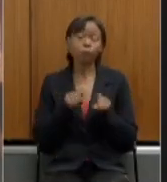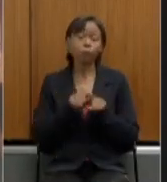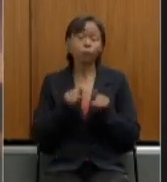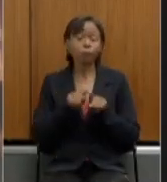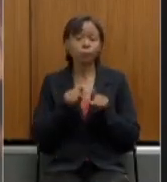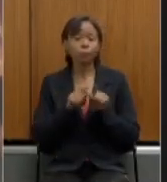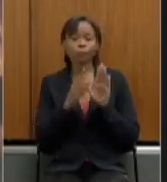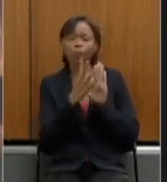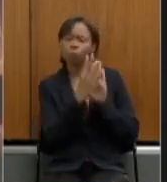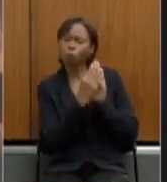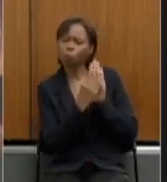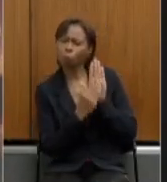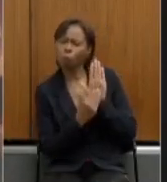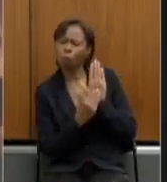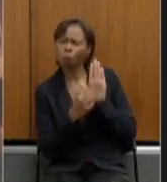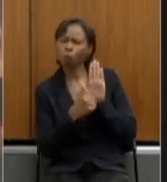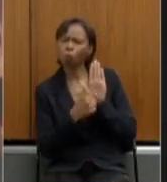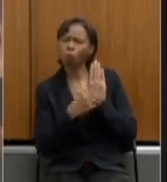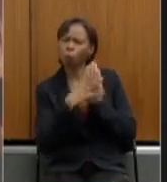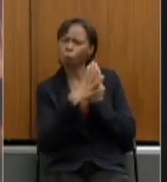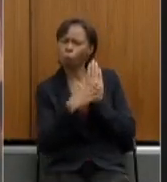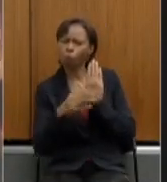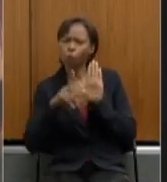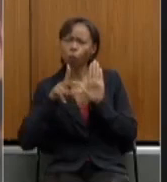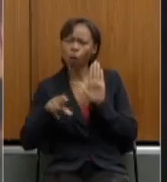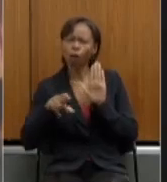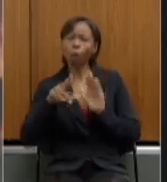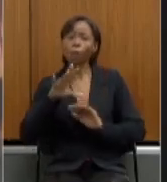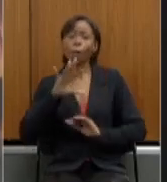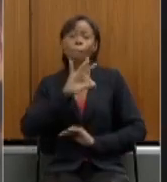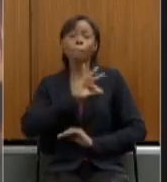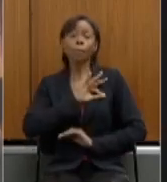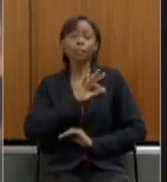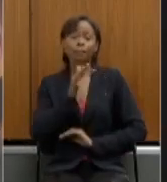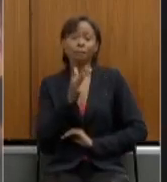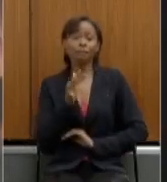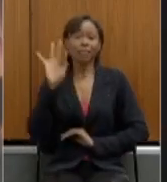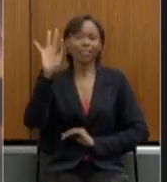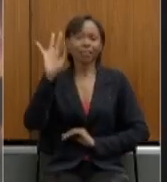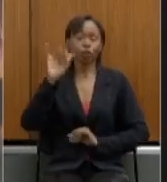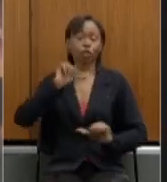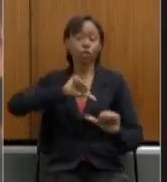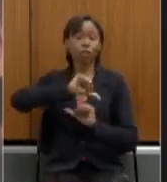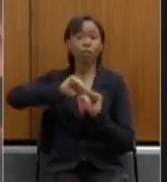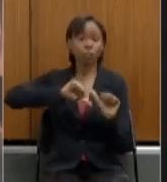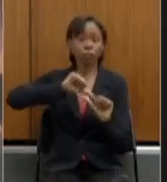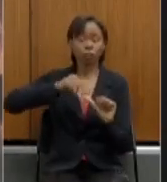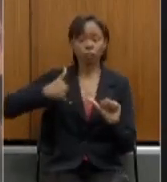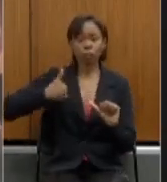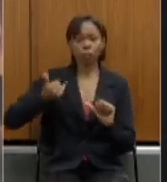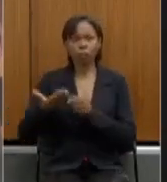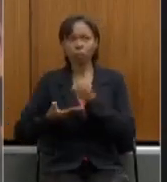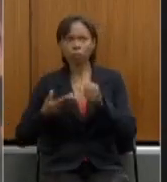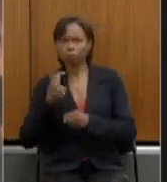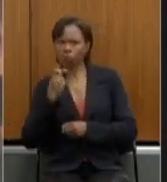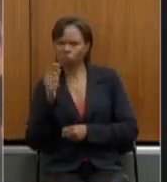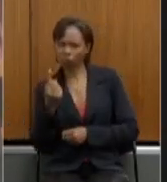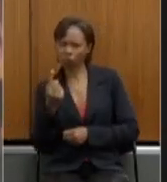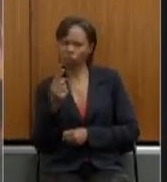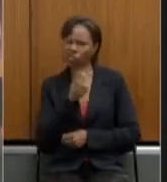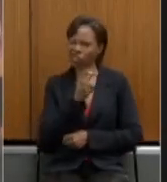idêntico ao da Polícia Federal de transição ou seja uma idade mínima de 51 e 52 anos